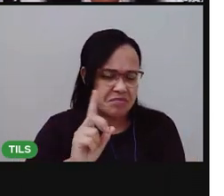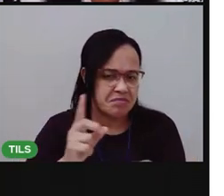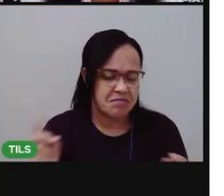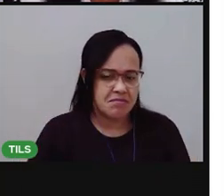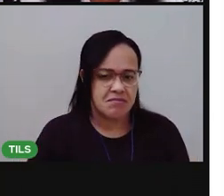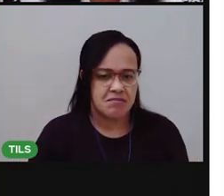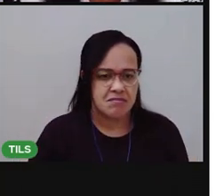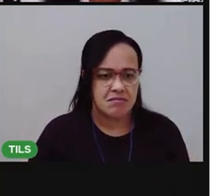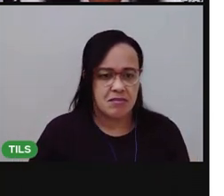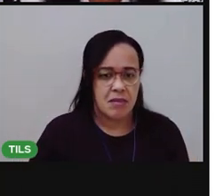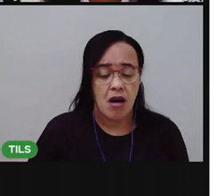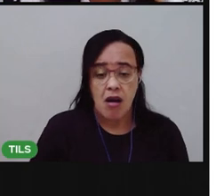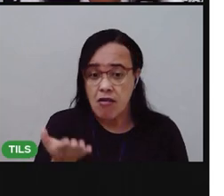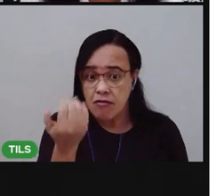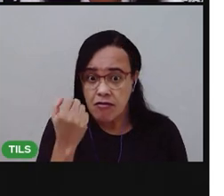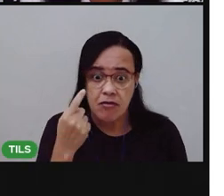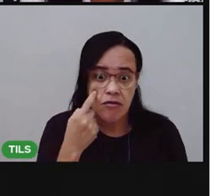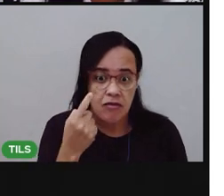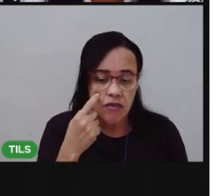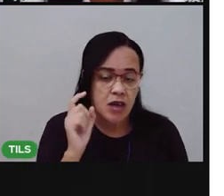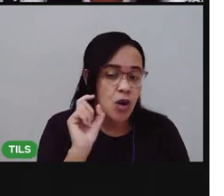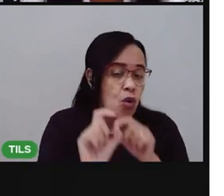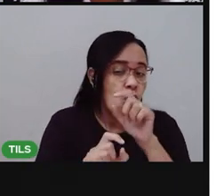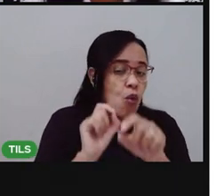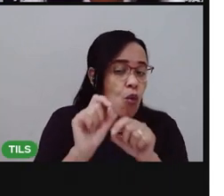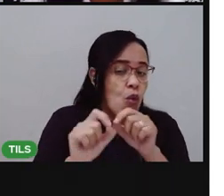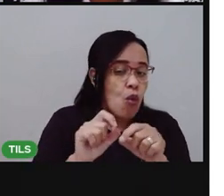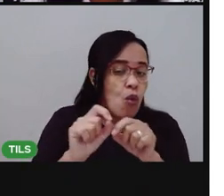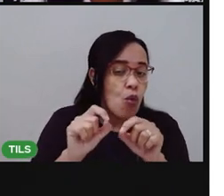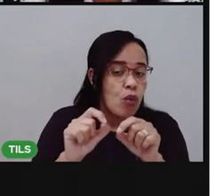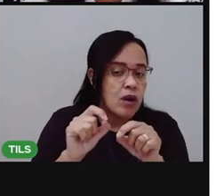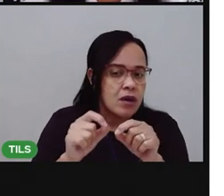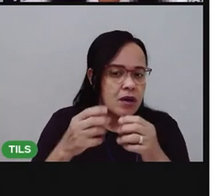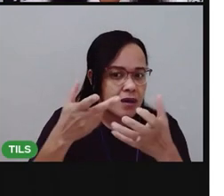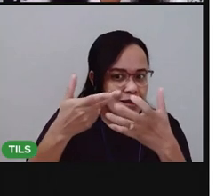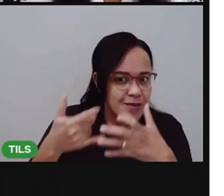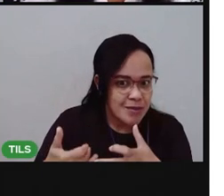Vamos descobrir o que é que o Franjinha queria contar.